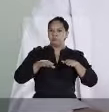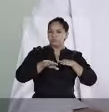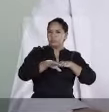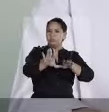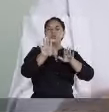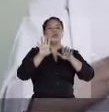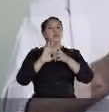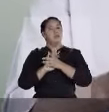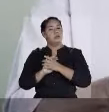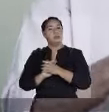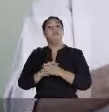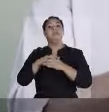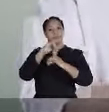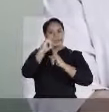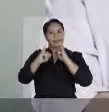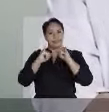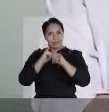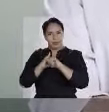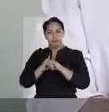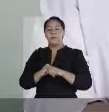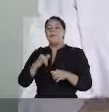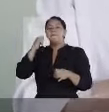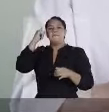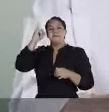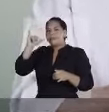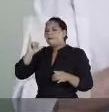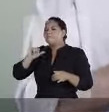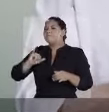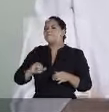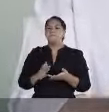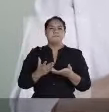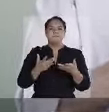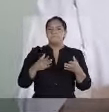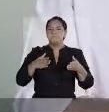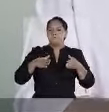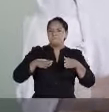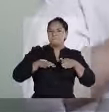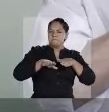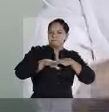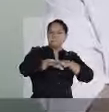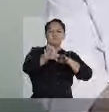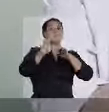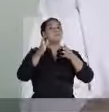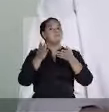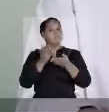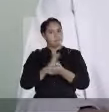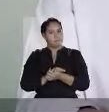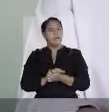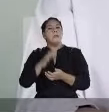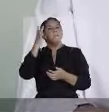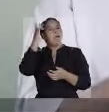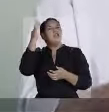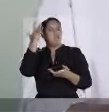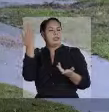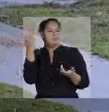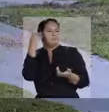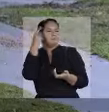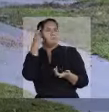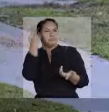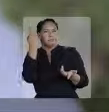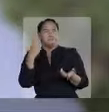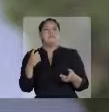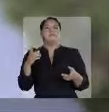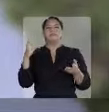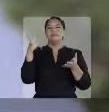Com os serviços via internet, vamos evitar milhares e milhares de deslocamentos. Imagine agendar